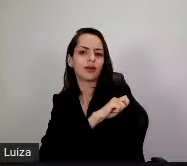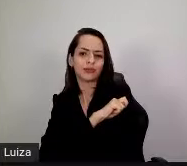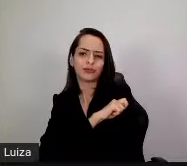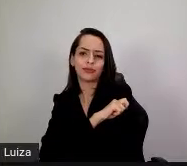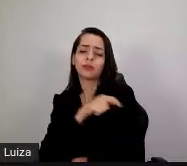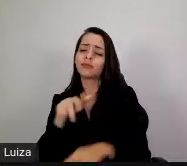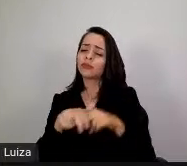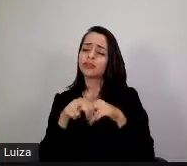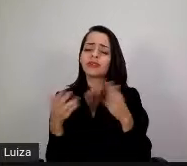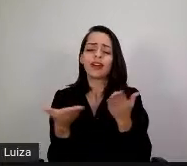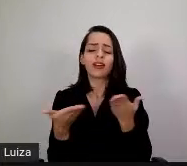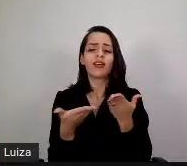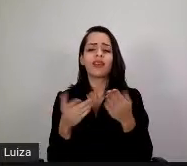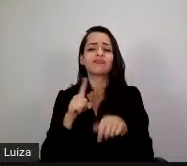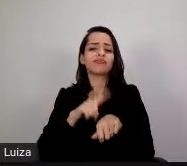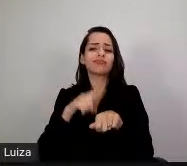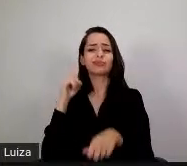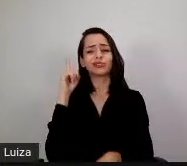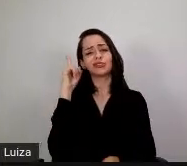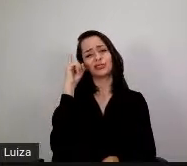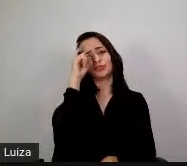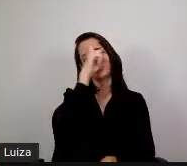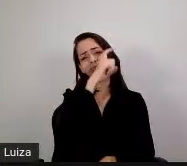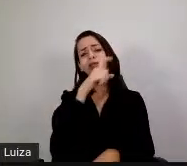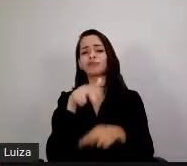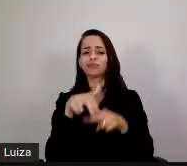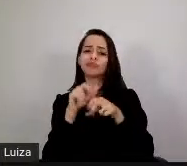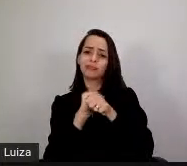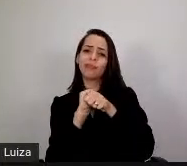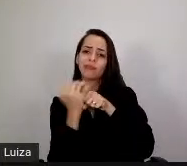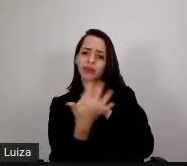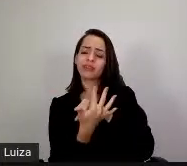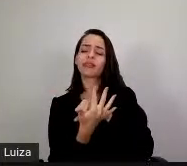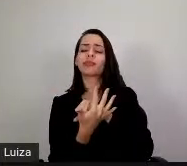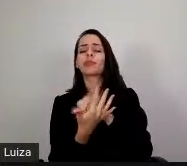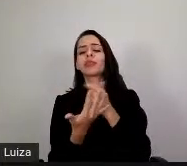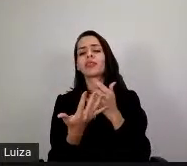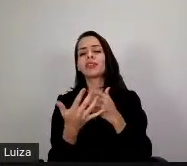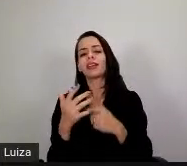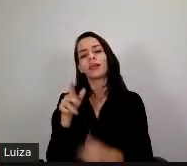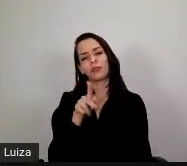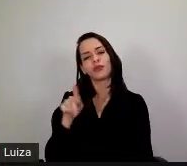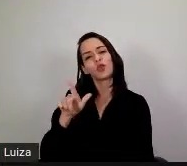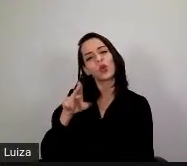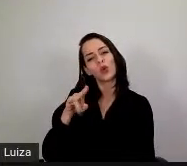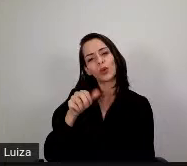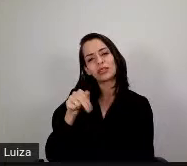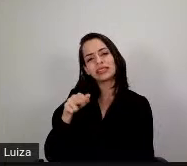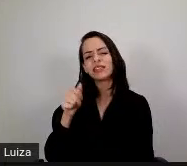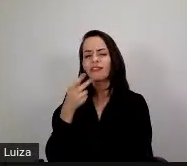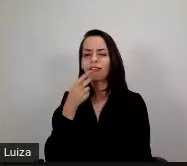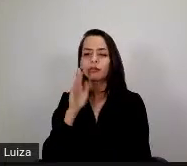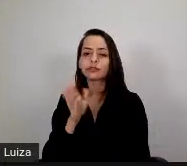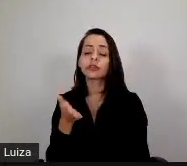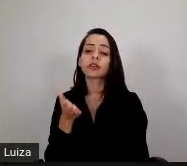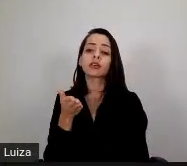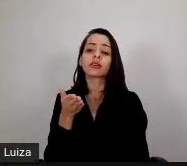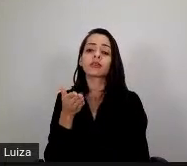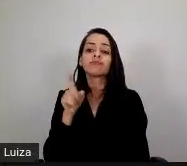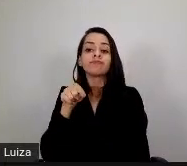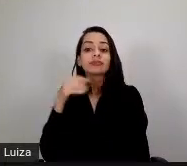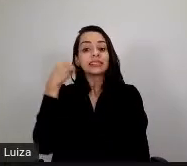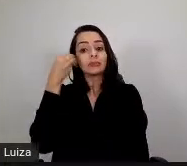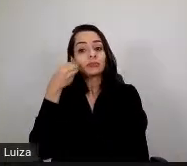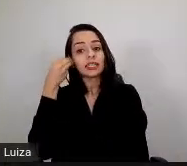difícil que vivemos, neste momento de pandemia, como a professora Luciana mencionou, essa experiência